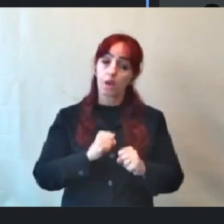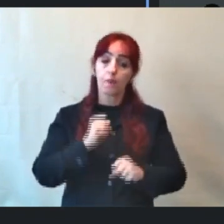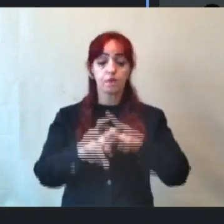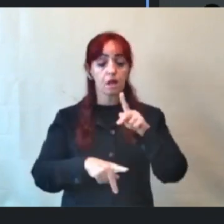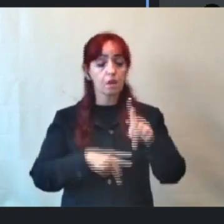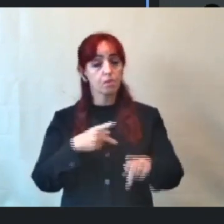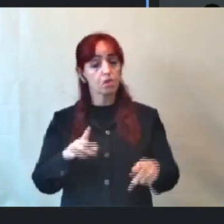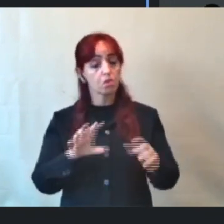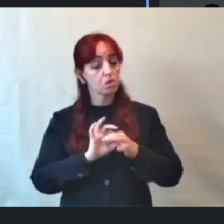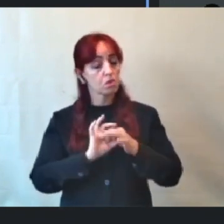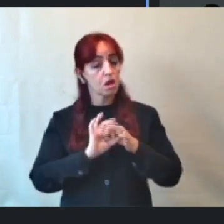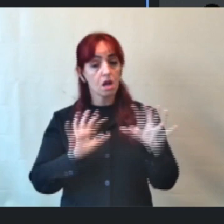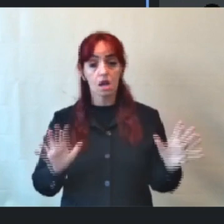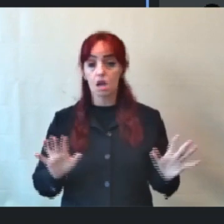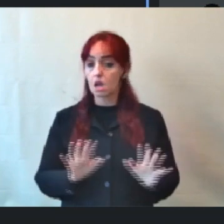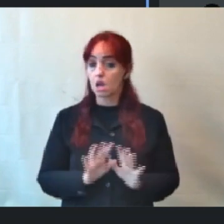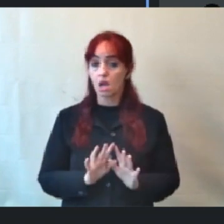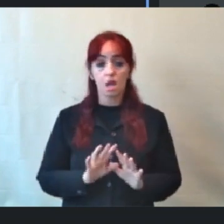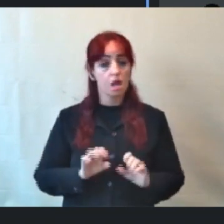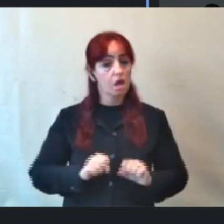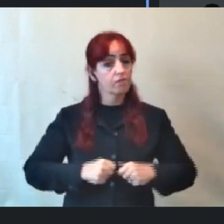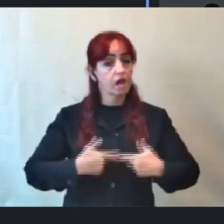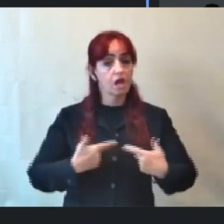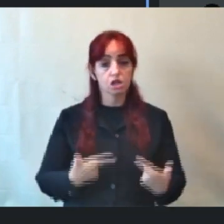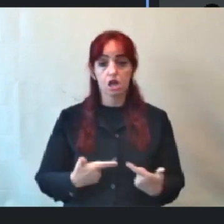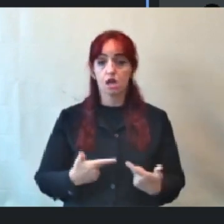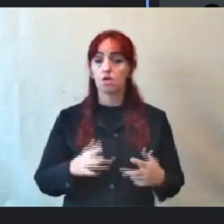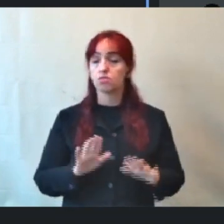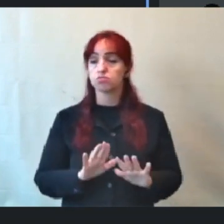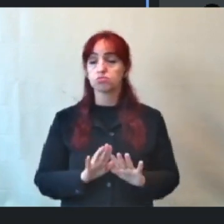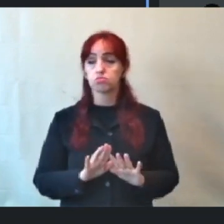independente seja de base, seja de oposição,